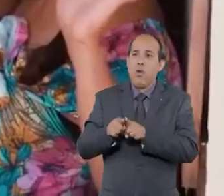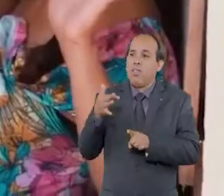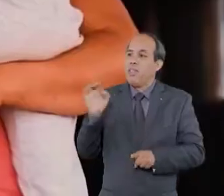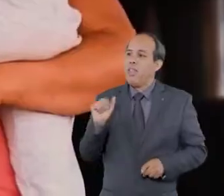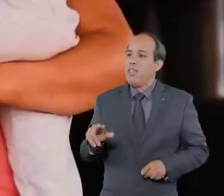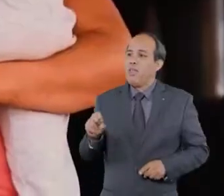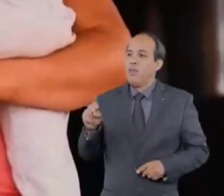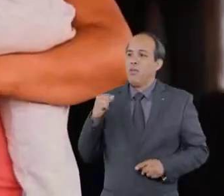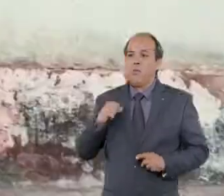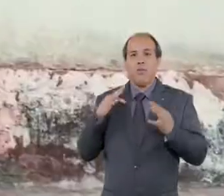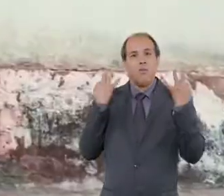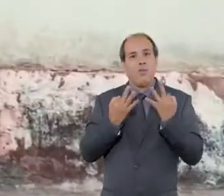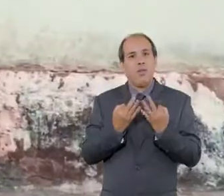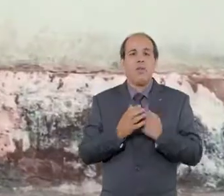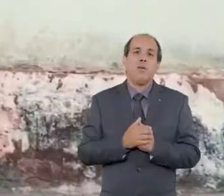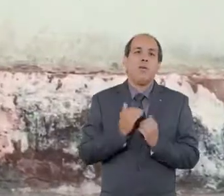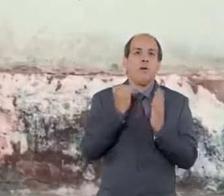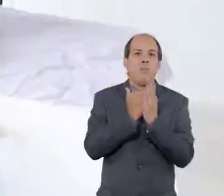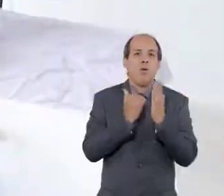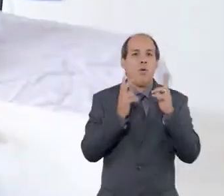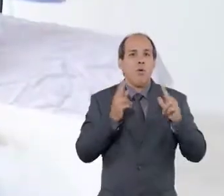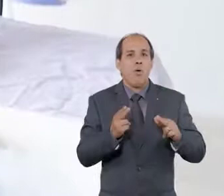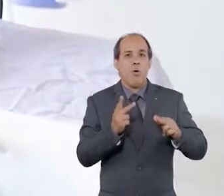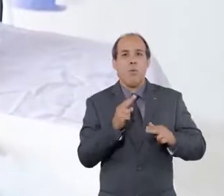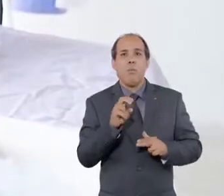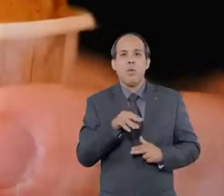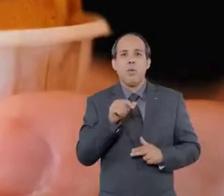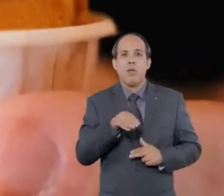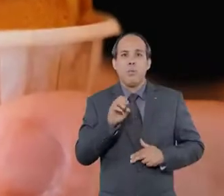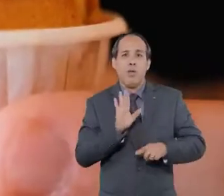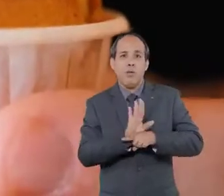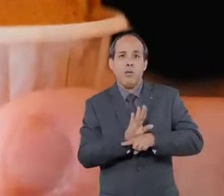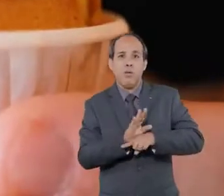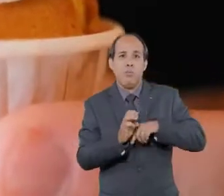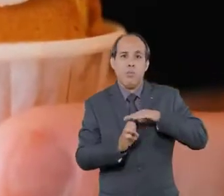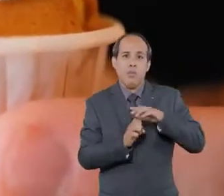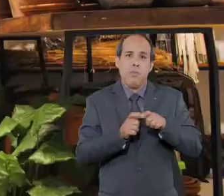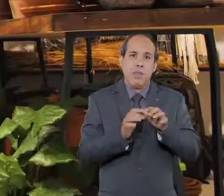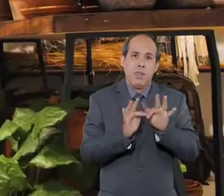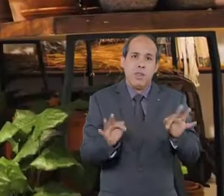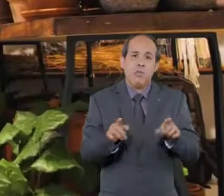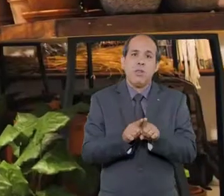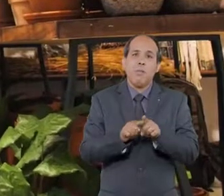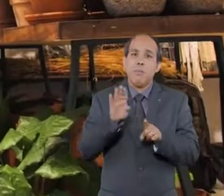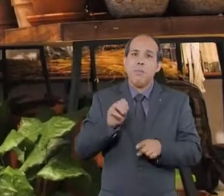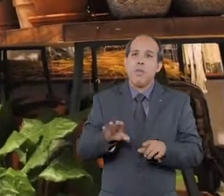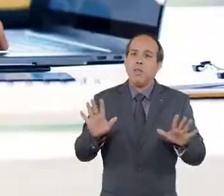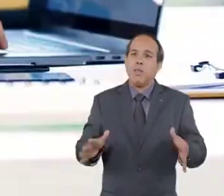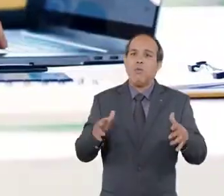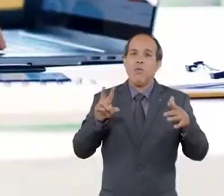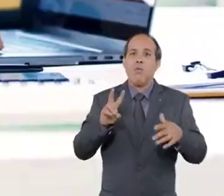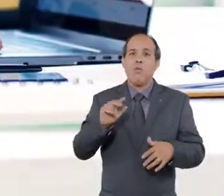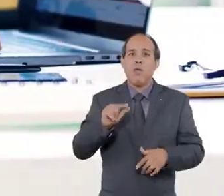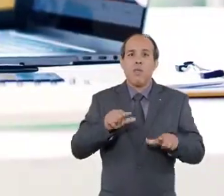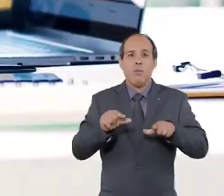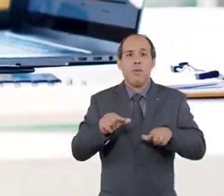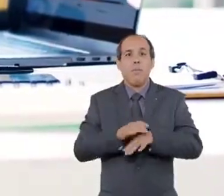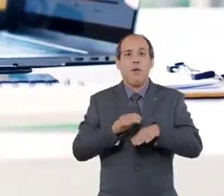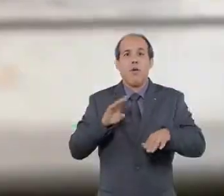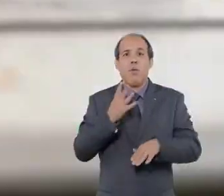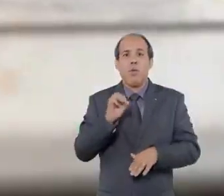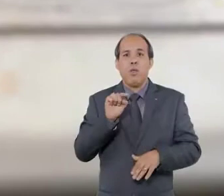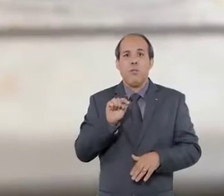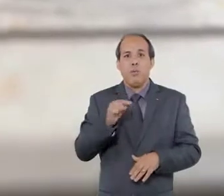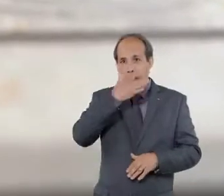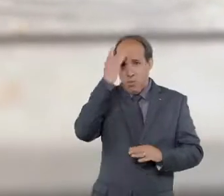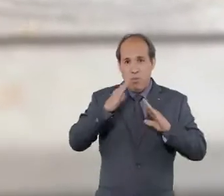equivale a mais de 10 anos de Bolsa Família. Programas como o Pronamp ajudaram micro e pequenas empresas. E o BEM salvou o emprego